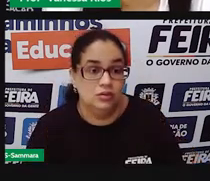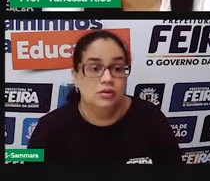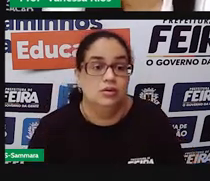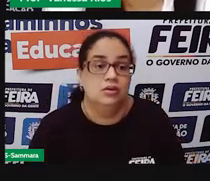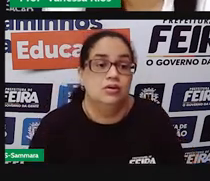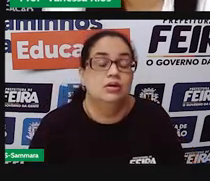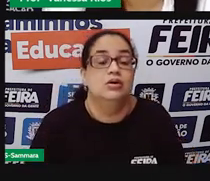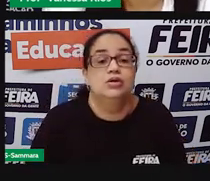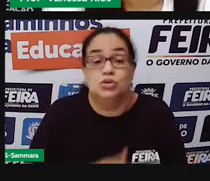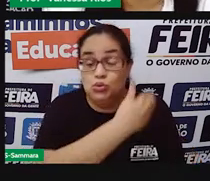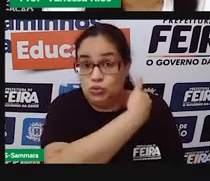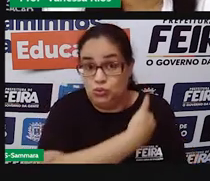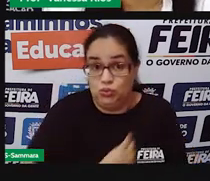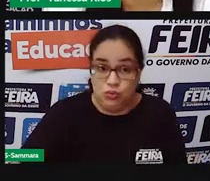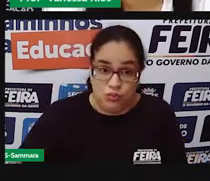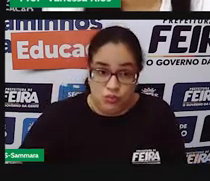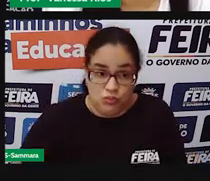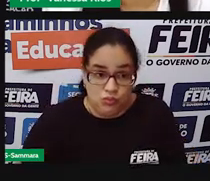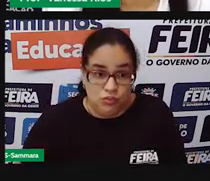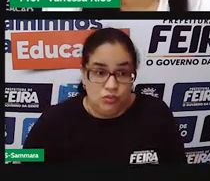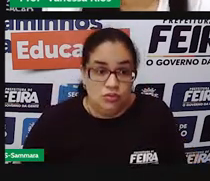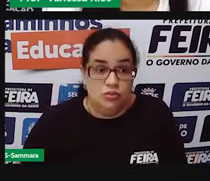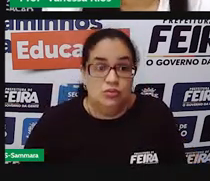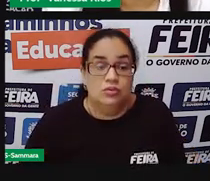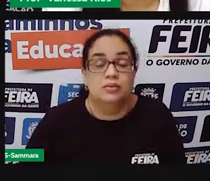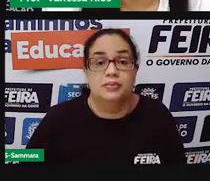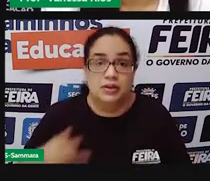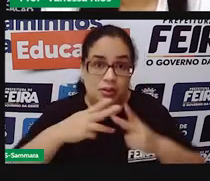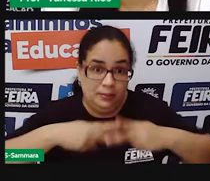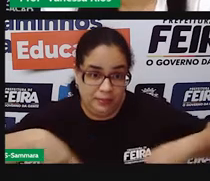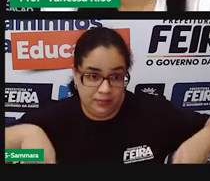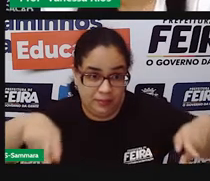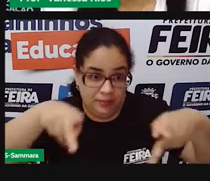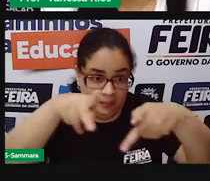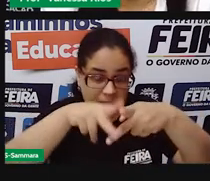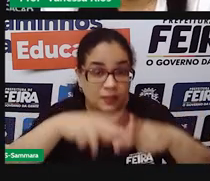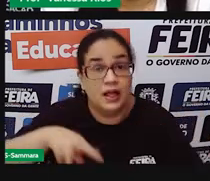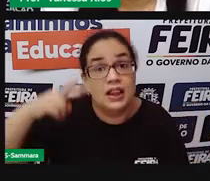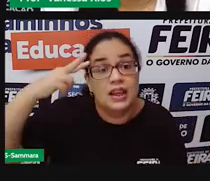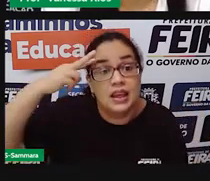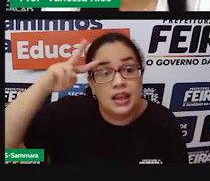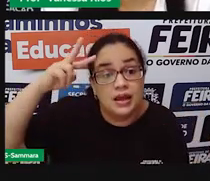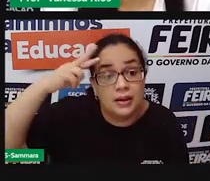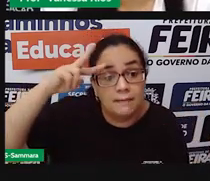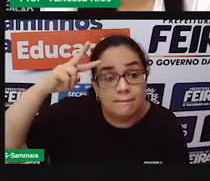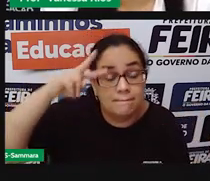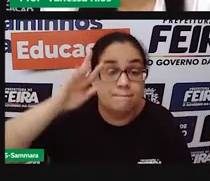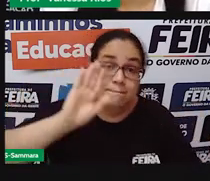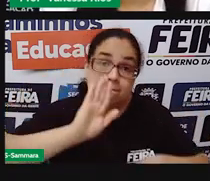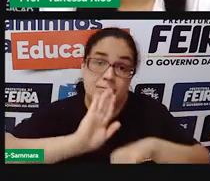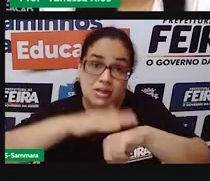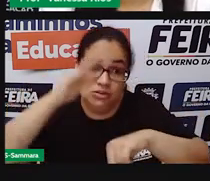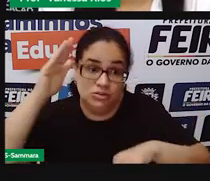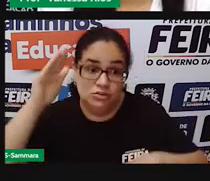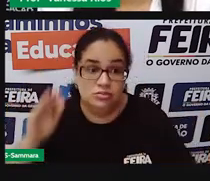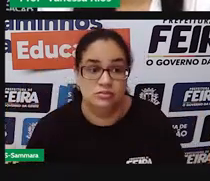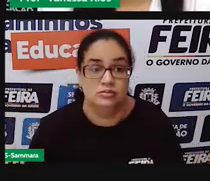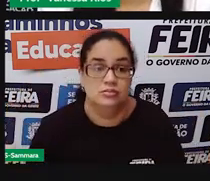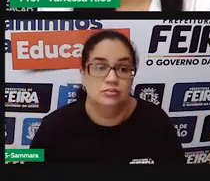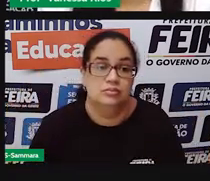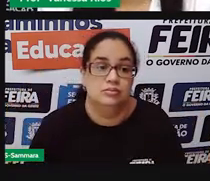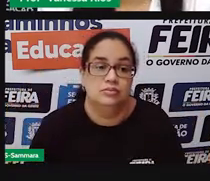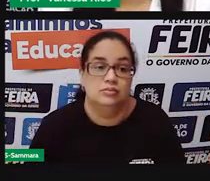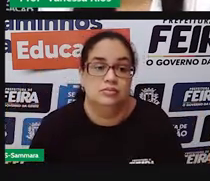a esses governantes eleitos pela população. Lembrando aí, ó, mais uma vez, que